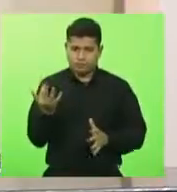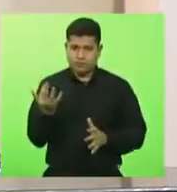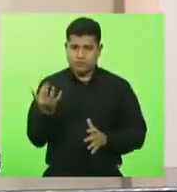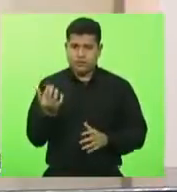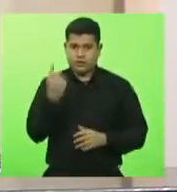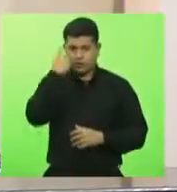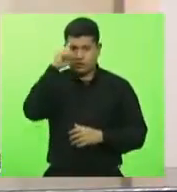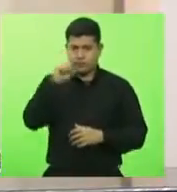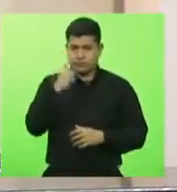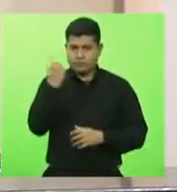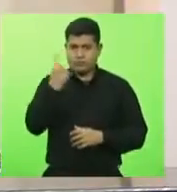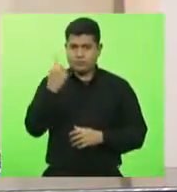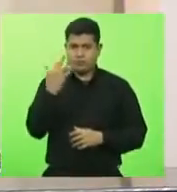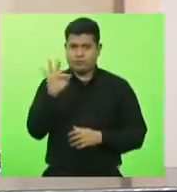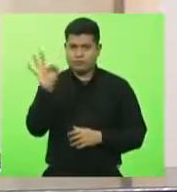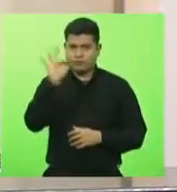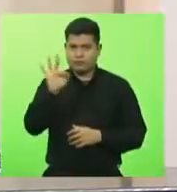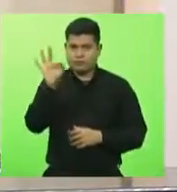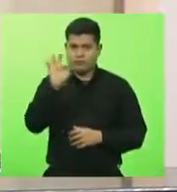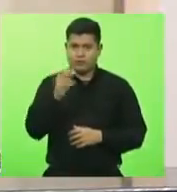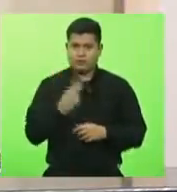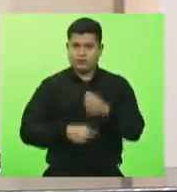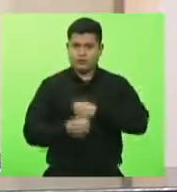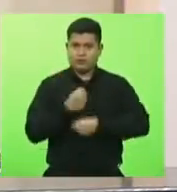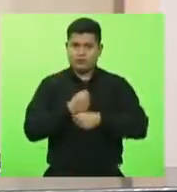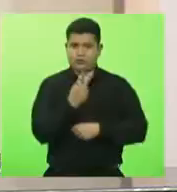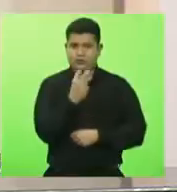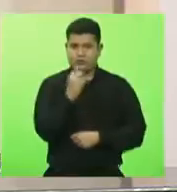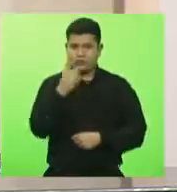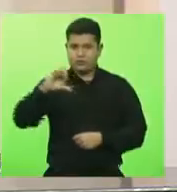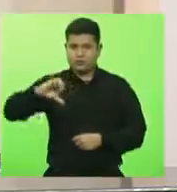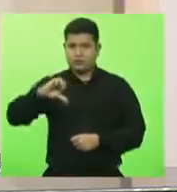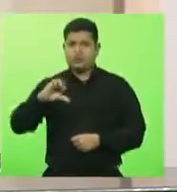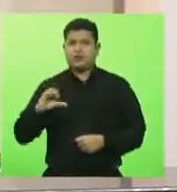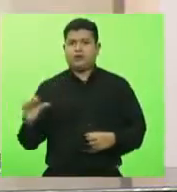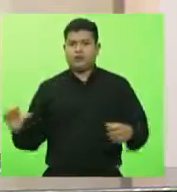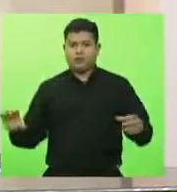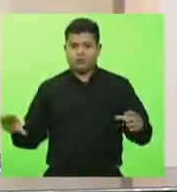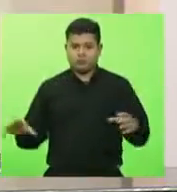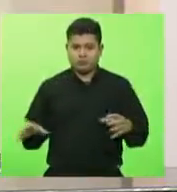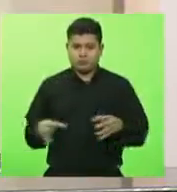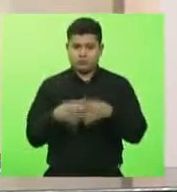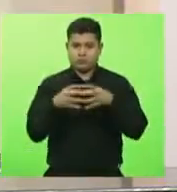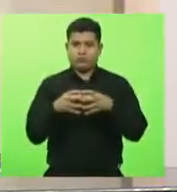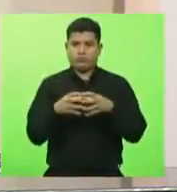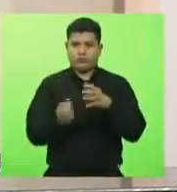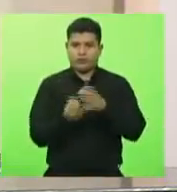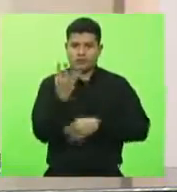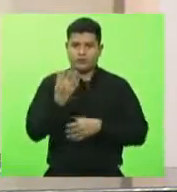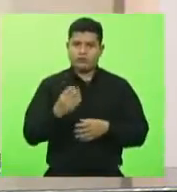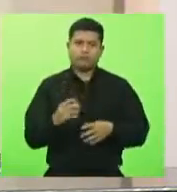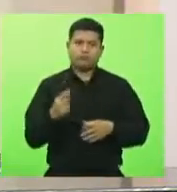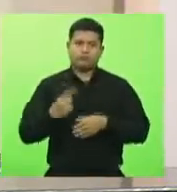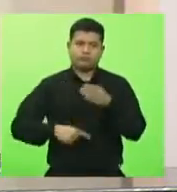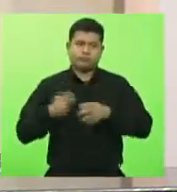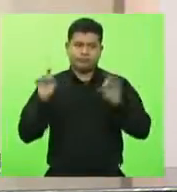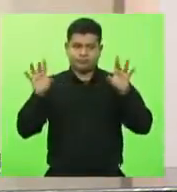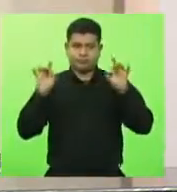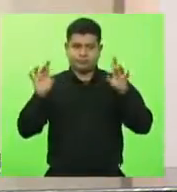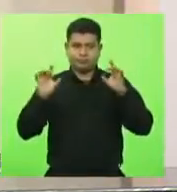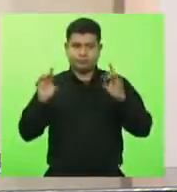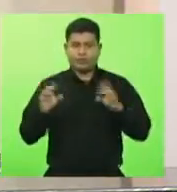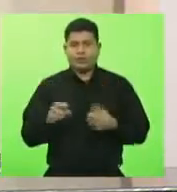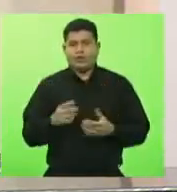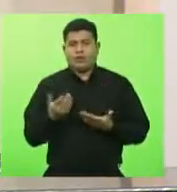1º de fevereiro de 2019, para a composição da comissão especial prevista no artigo 342, parágrafo